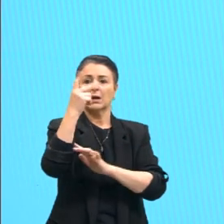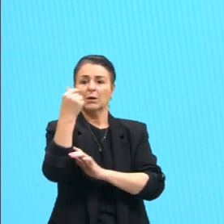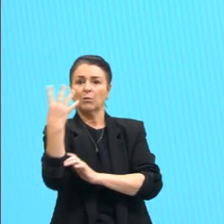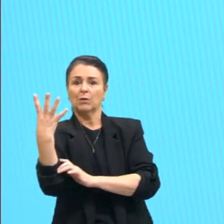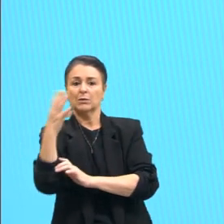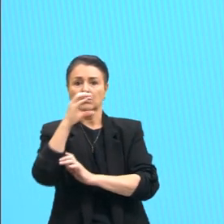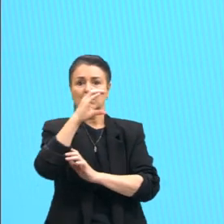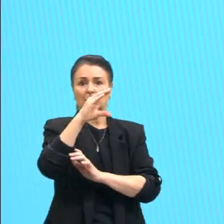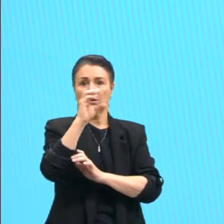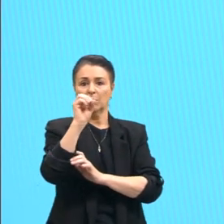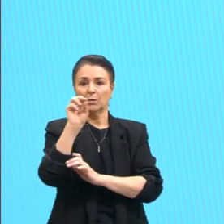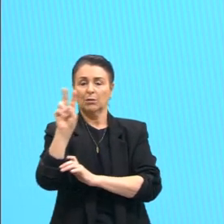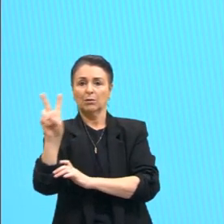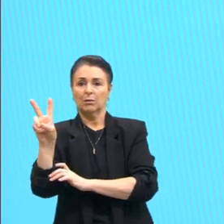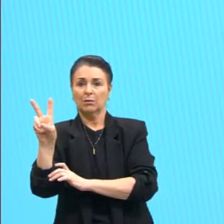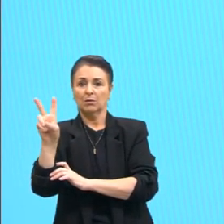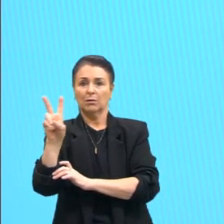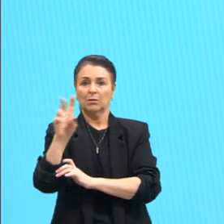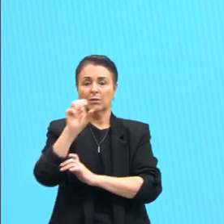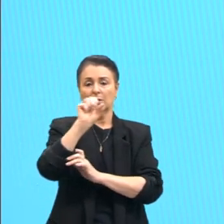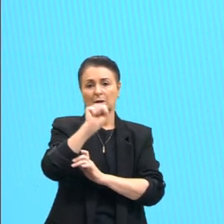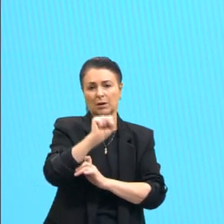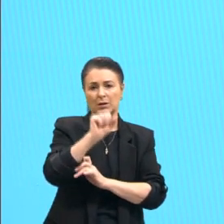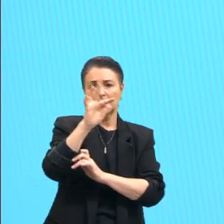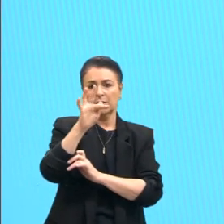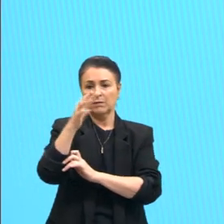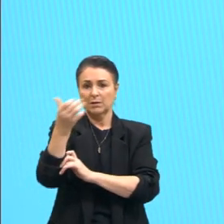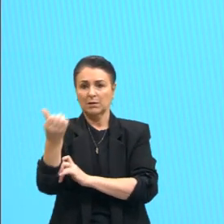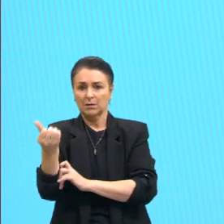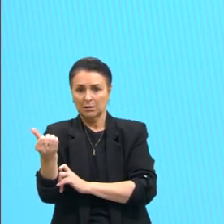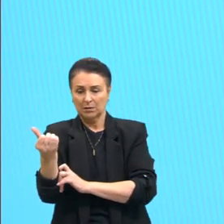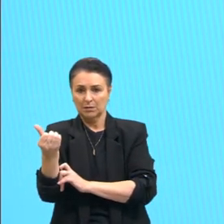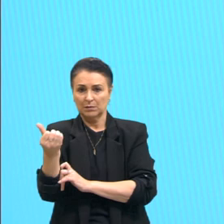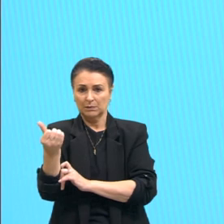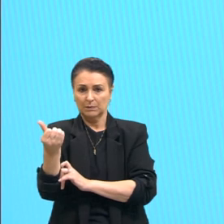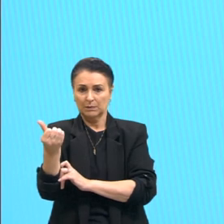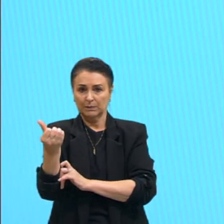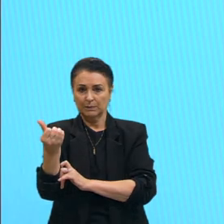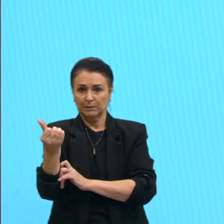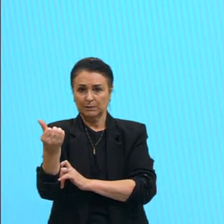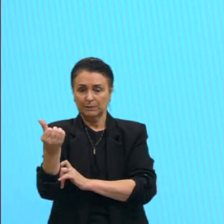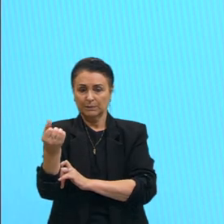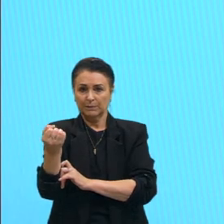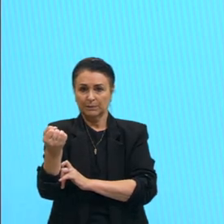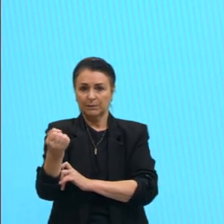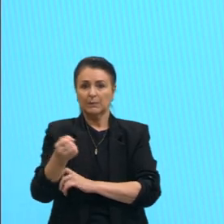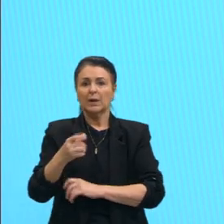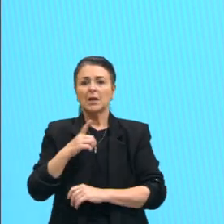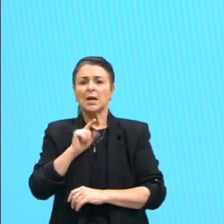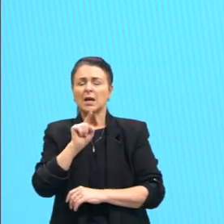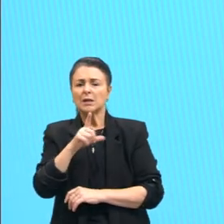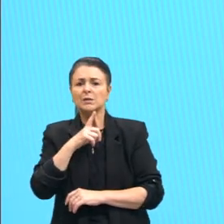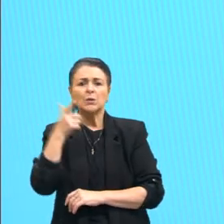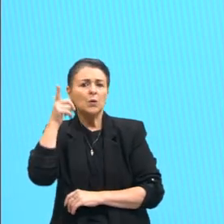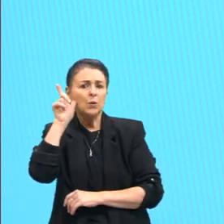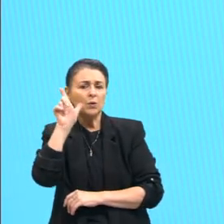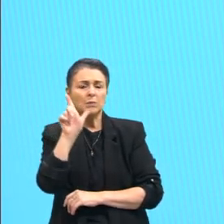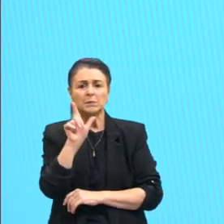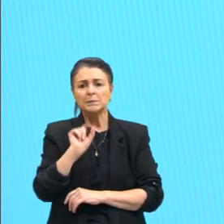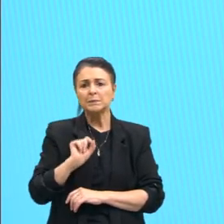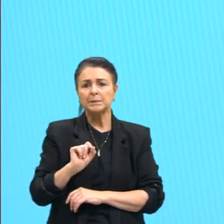CO2, o SF6, né, que é o enxofre, certo? Eles conseguem